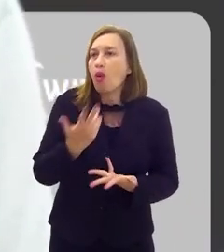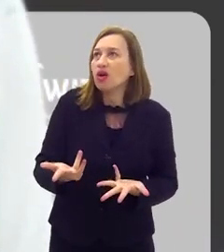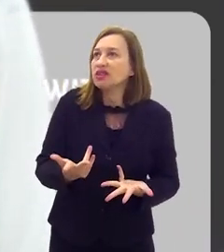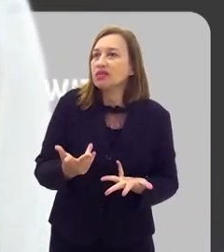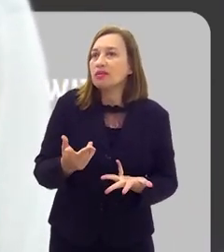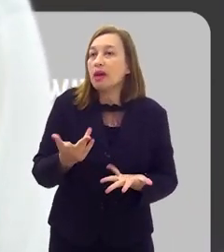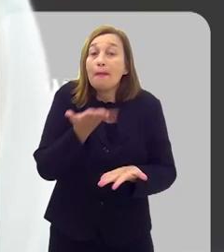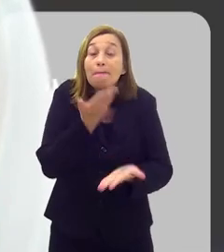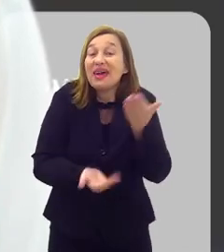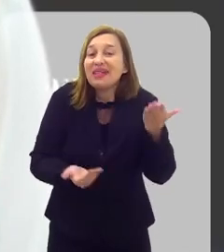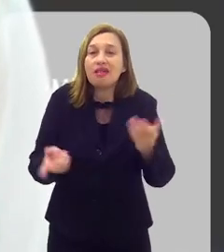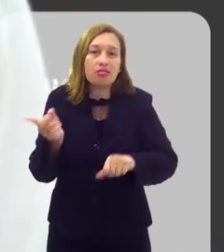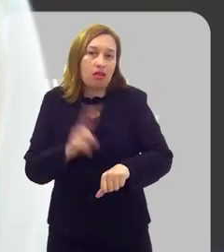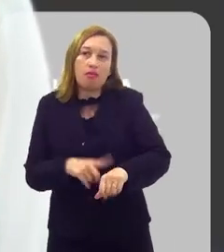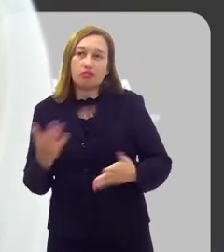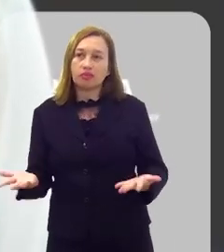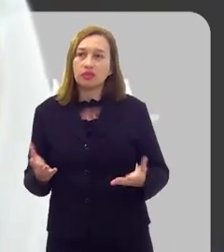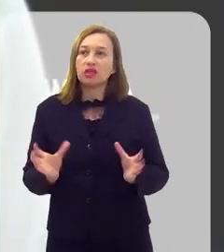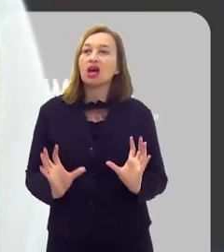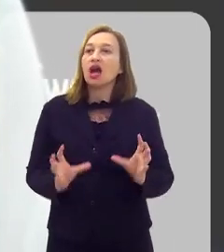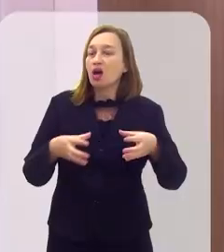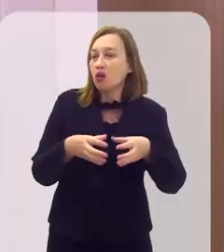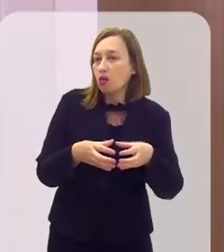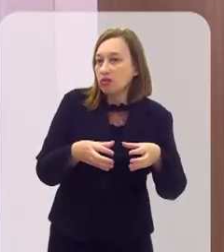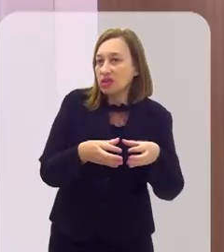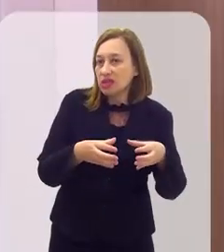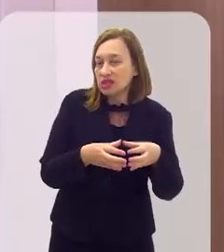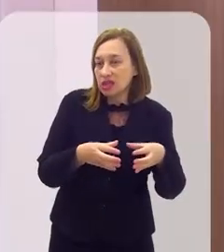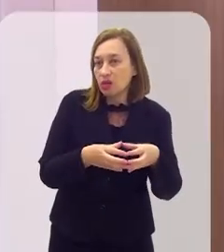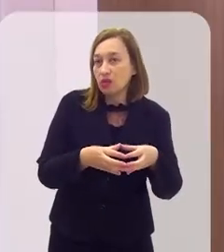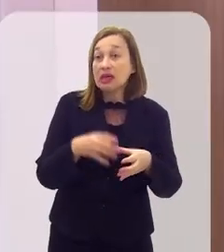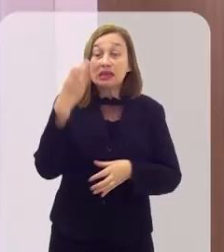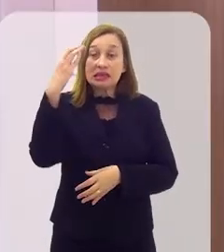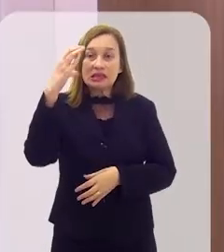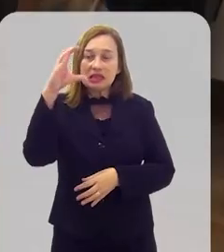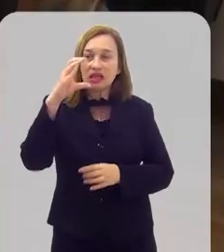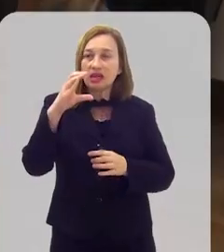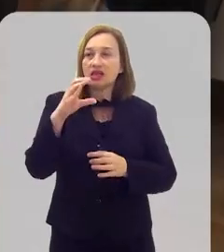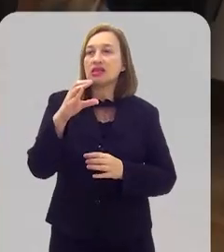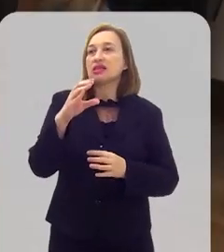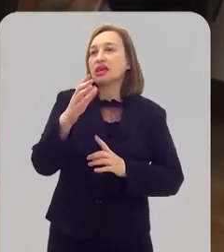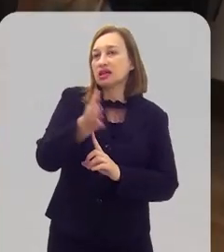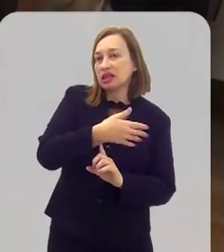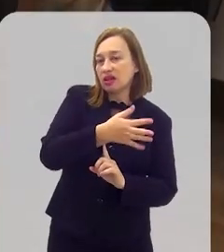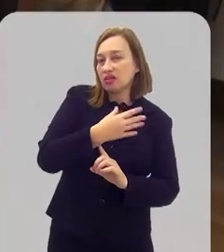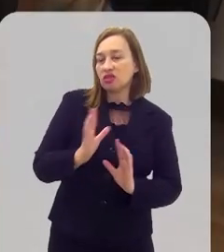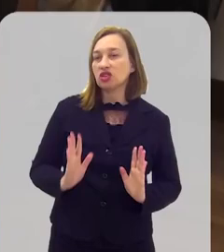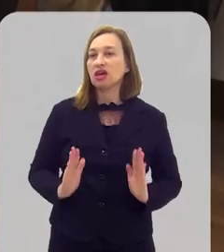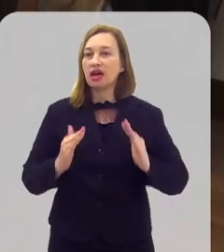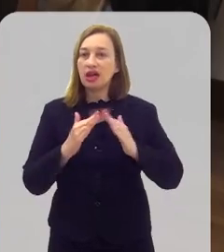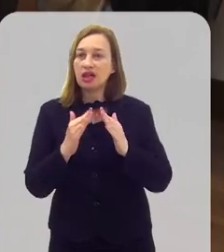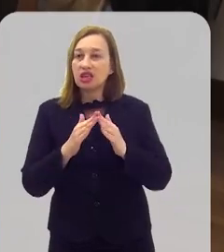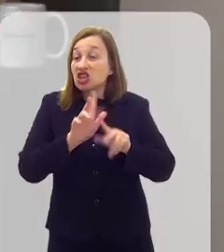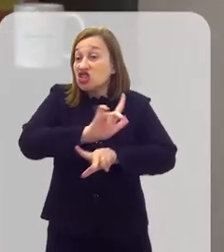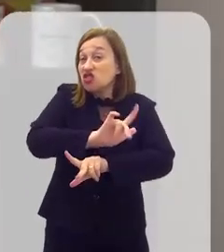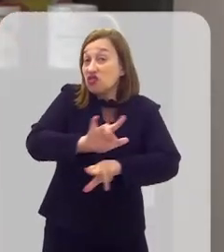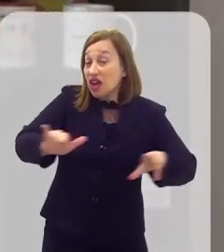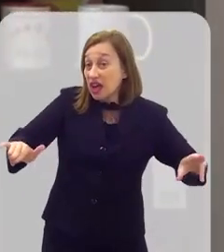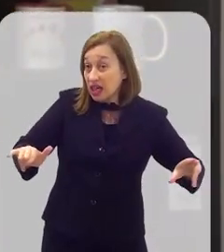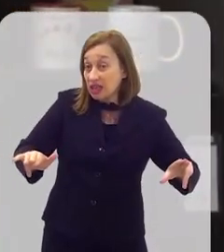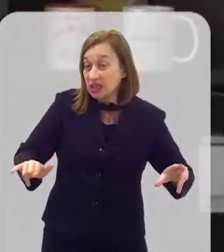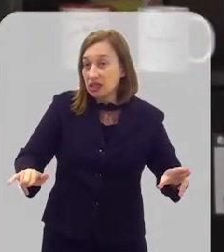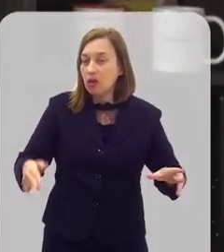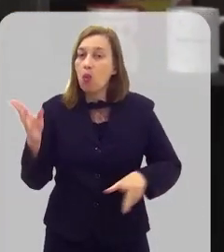Então a gente não pode se dar ao luxo mais de perder tempo. A Comissão de Ciência e Tecnologia da Casa também vem se articulando com